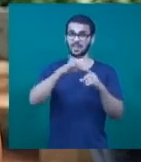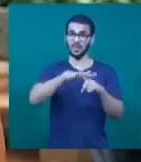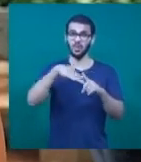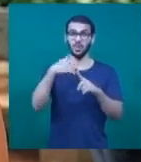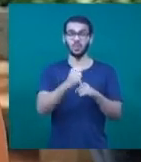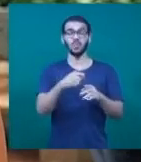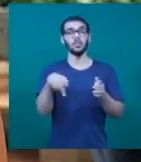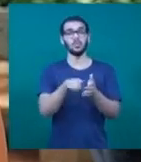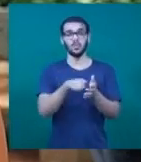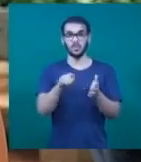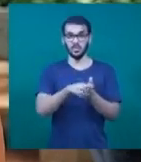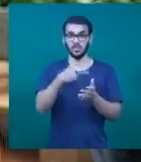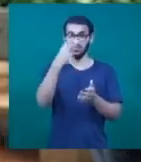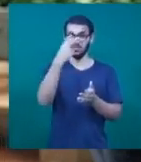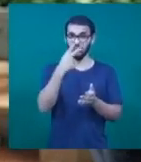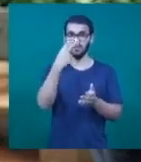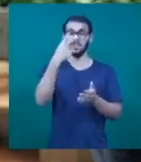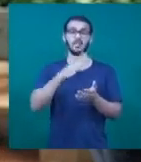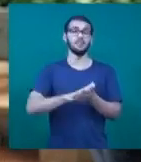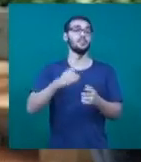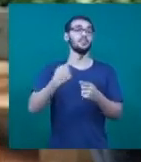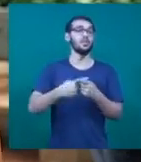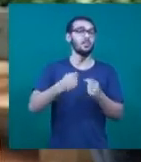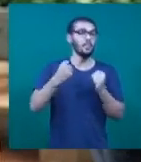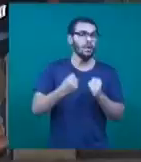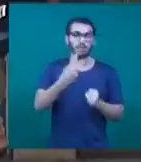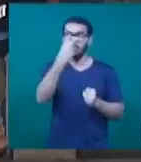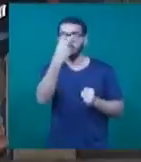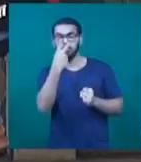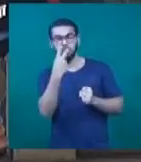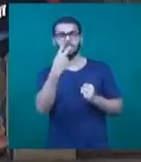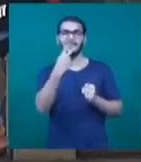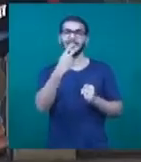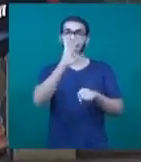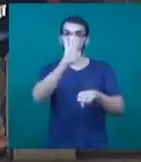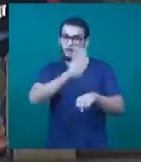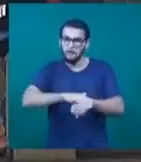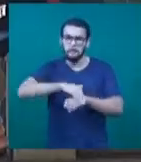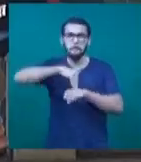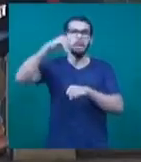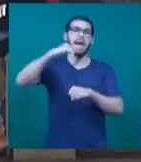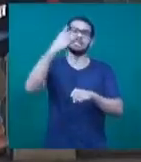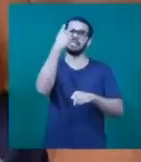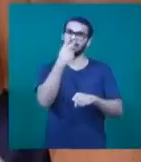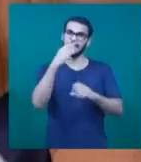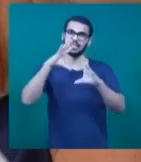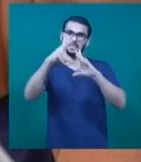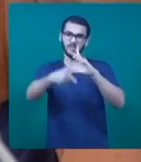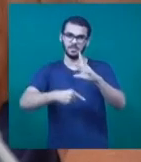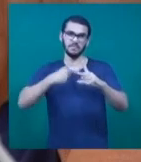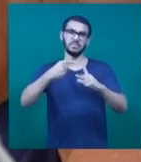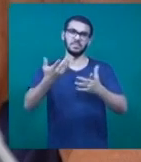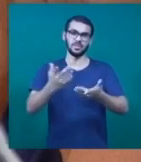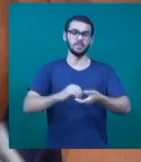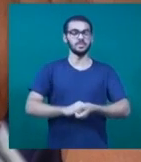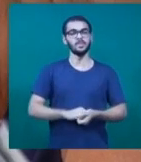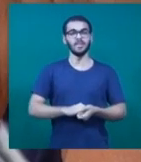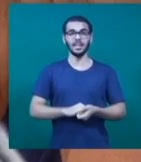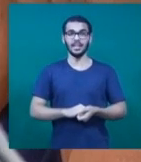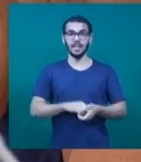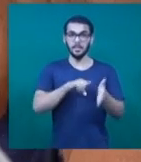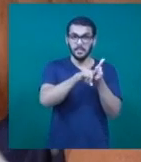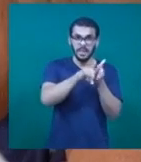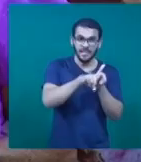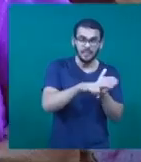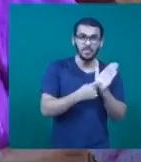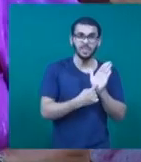é a principal causa de cegueira irreversível no mundo. Estimativas apontam que o glaucoma atinge até 2% da